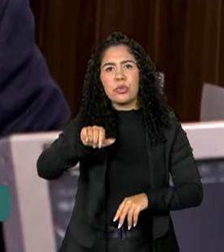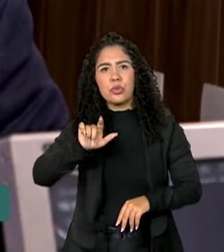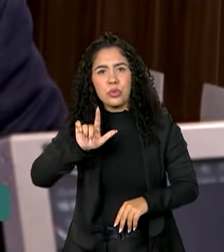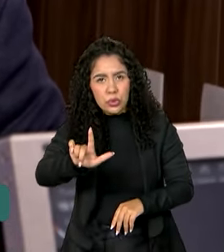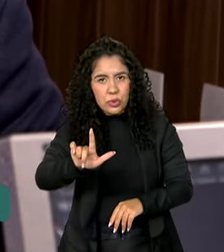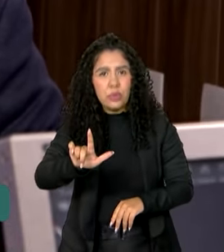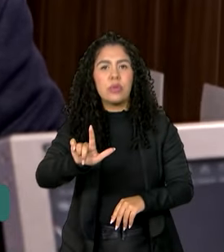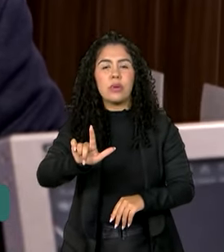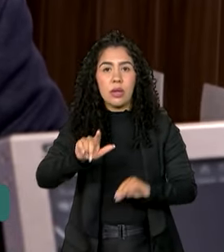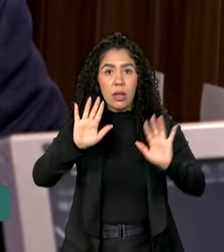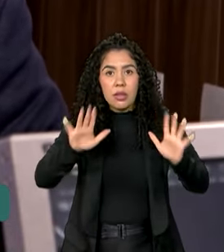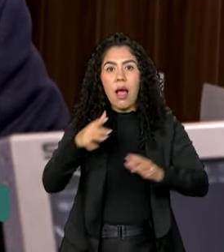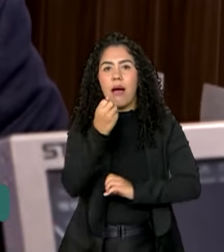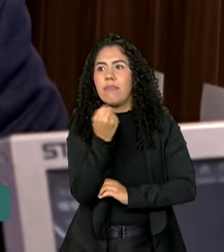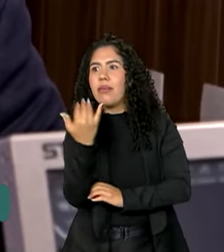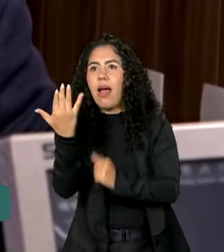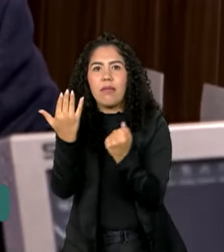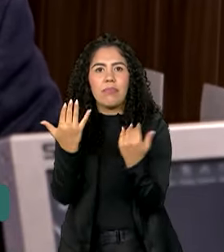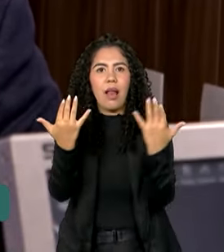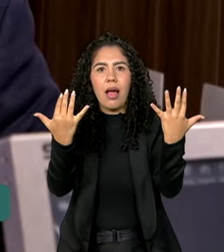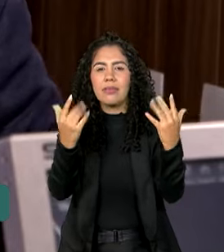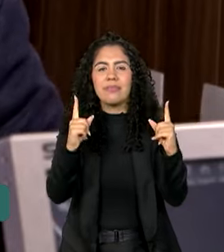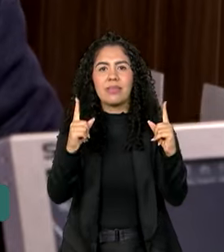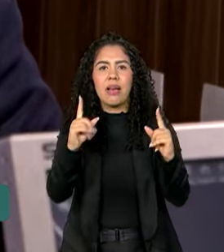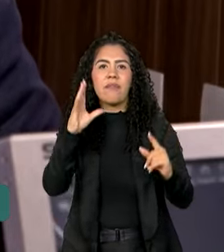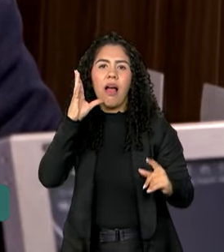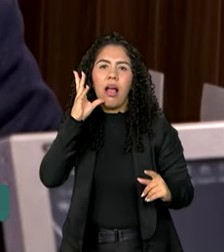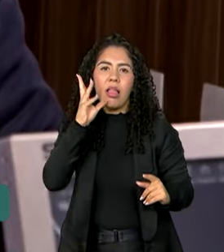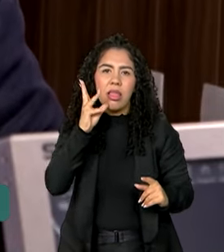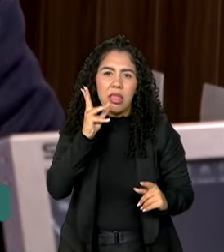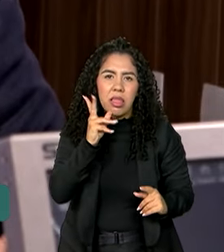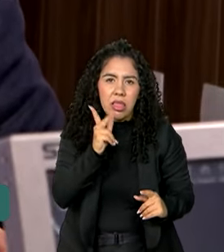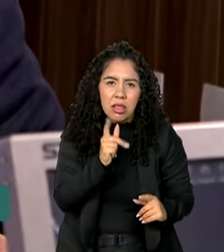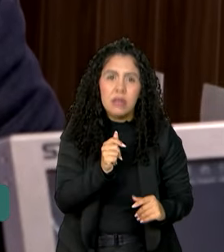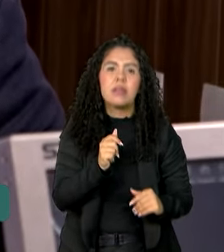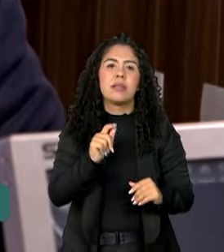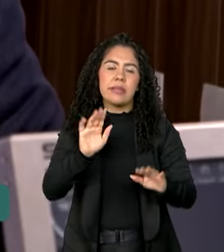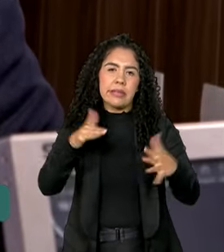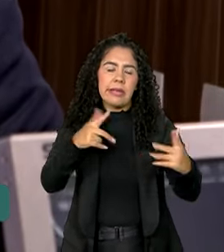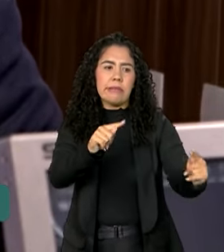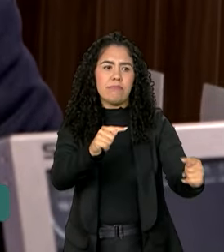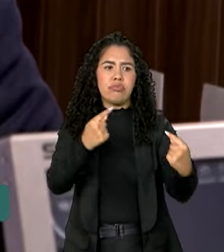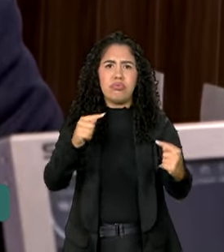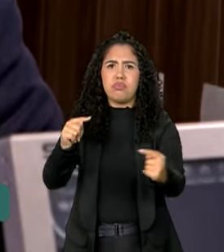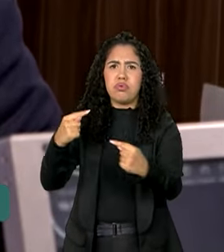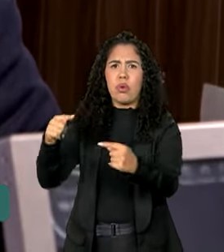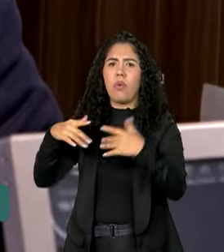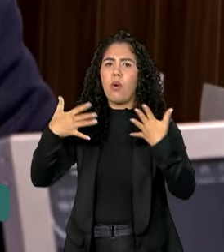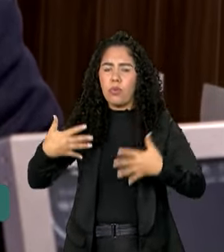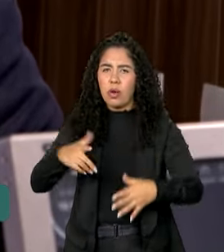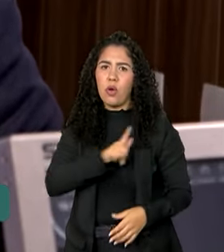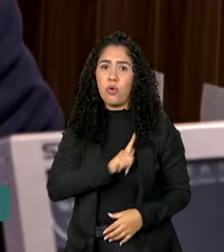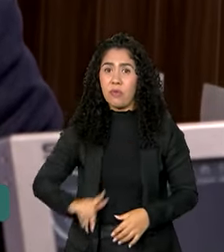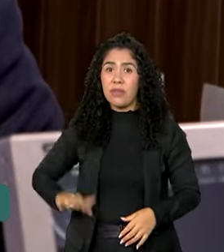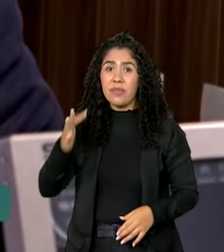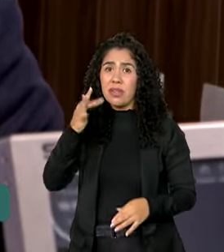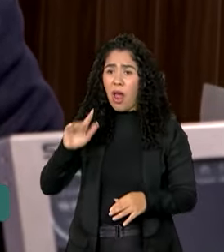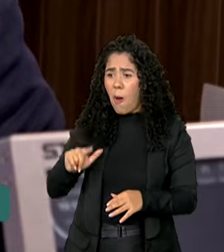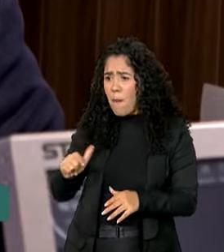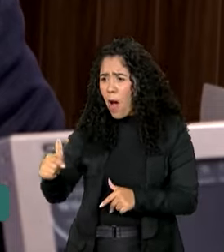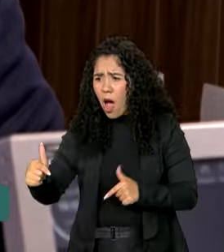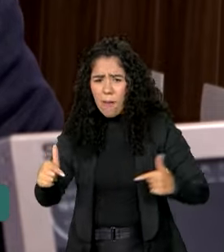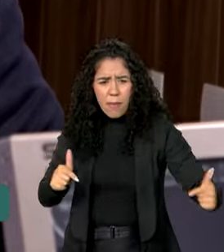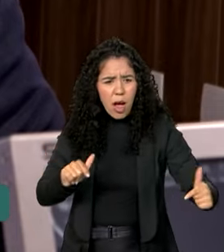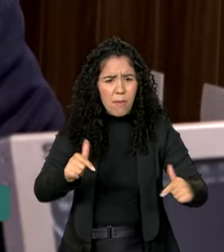antecipar. Na verdade, vai se tornar mais prolongado a estiagem. E aí os desafios são grandes. O governo federal atuou muito. Já são 250